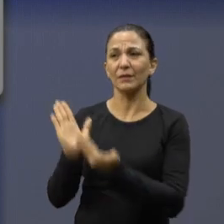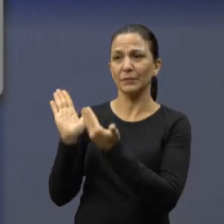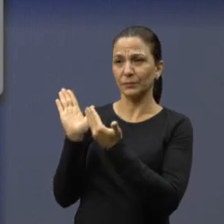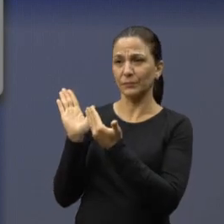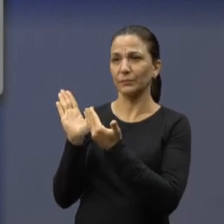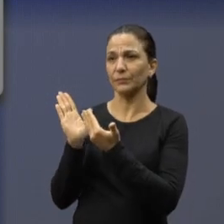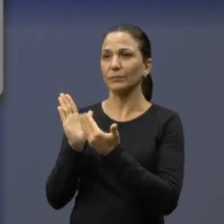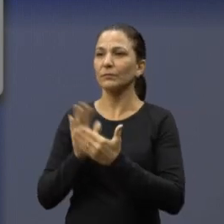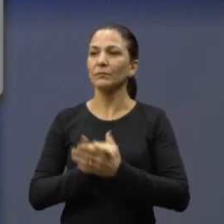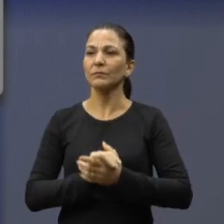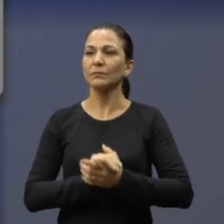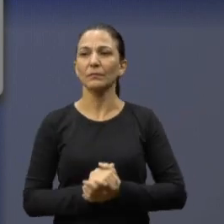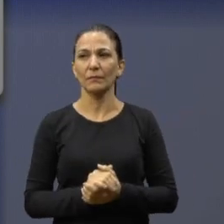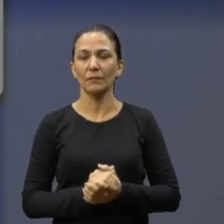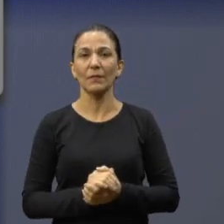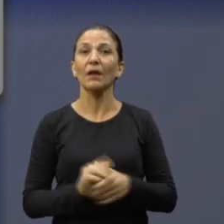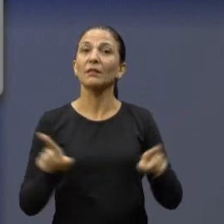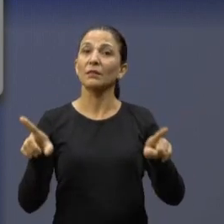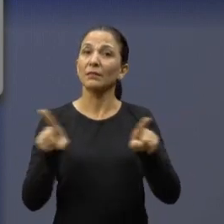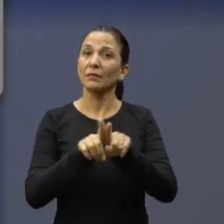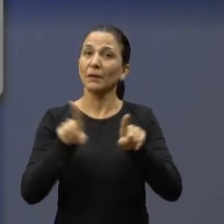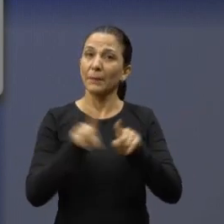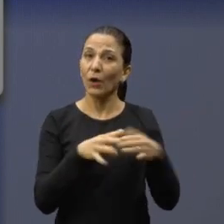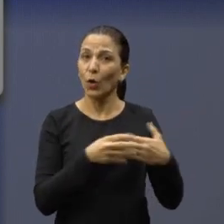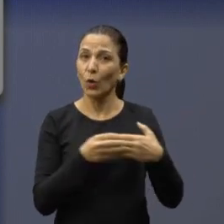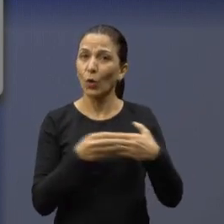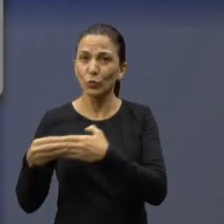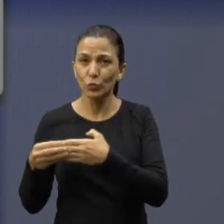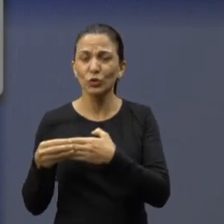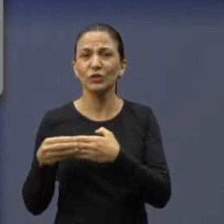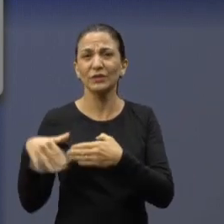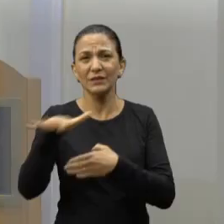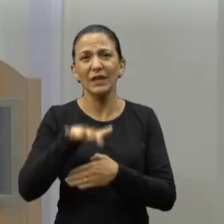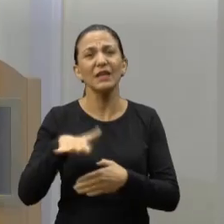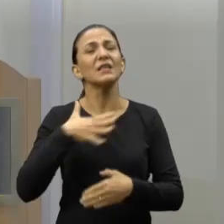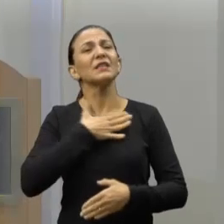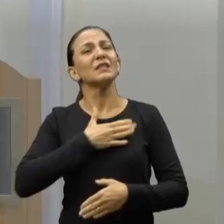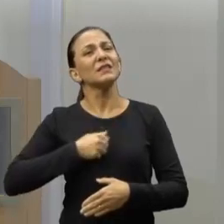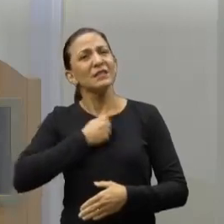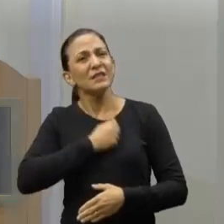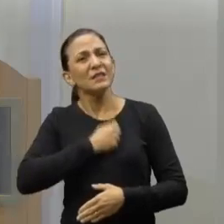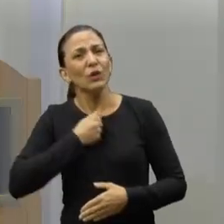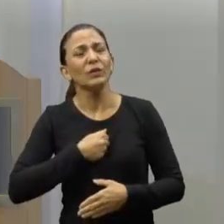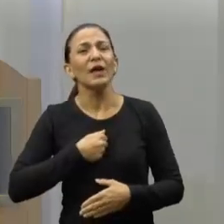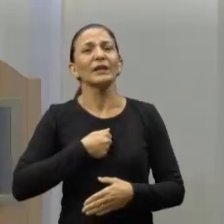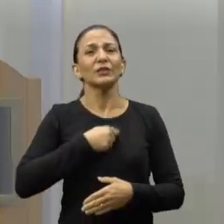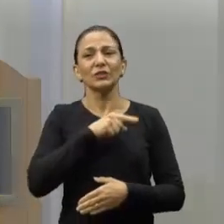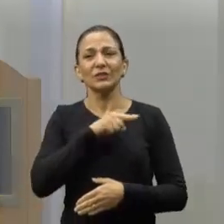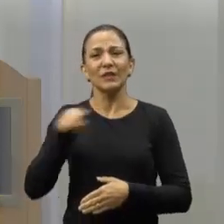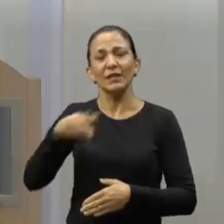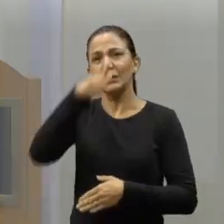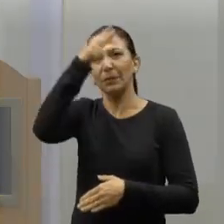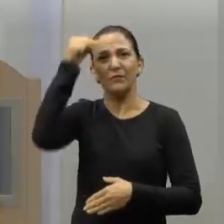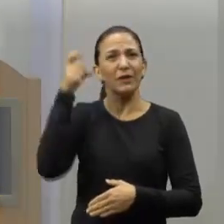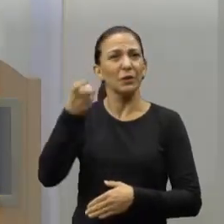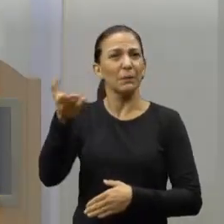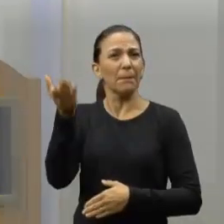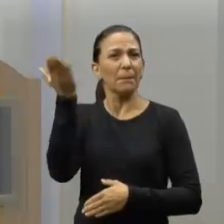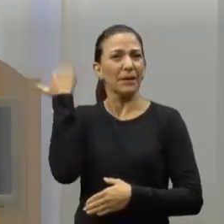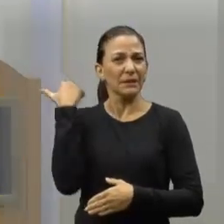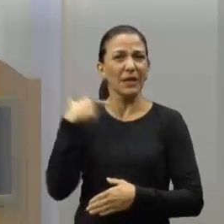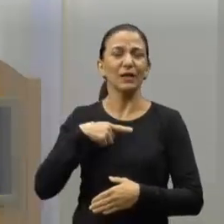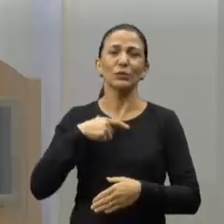Medina e Valdemar de Sante, que tão bem conduziram. Que saudades do tempo deles nas administrações da cidade de Araraquara. Boa tarde.